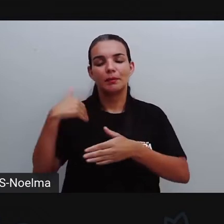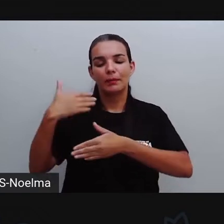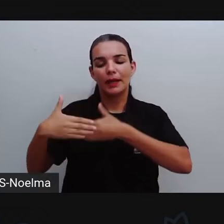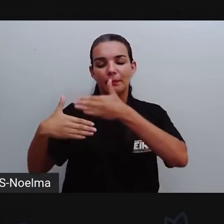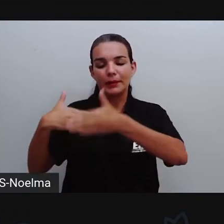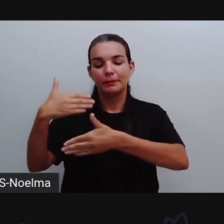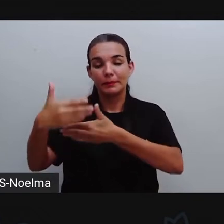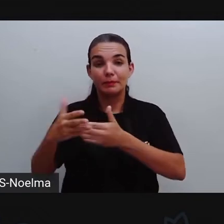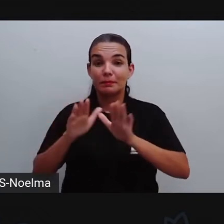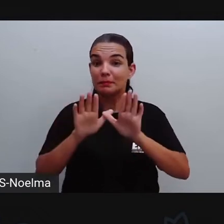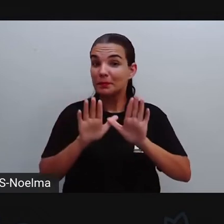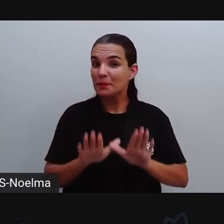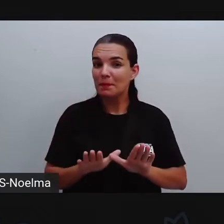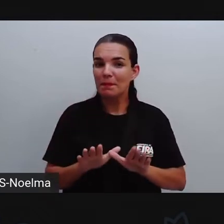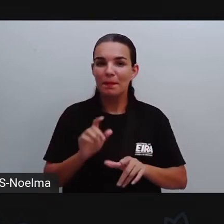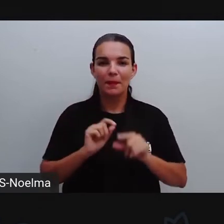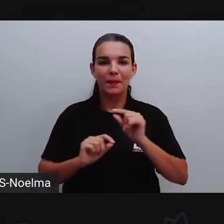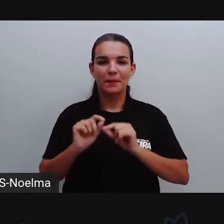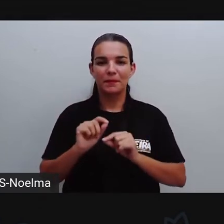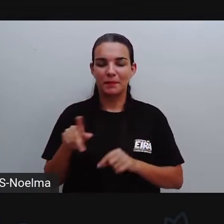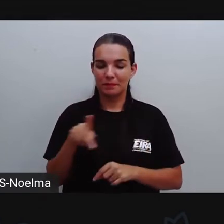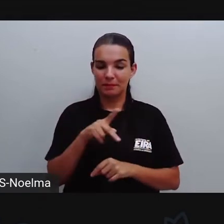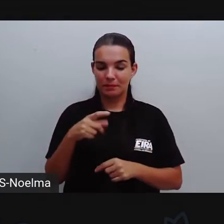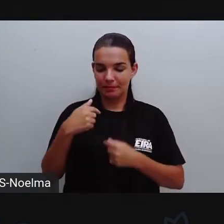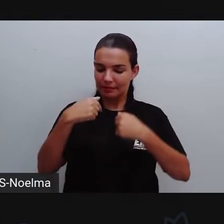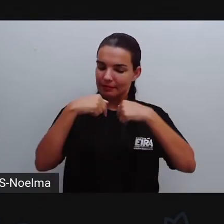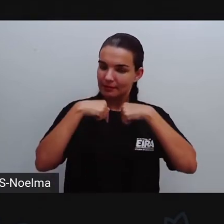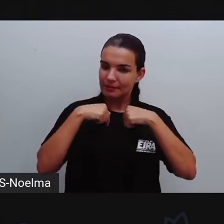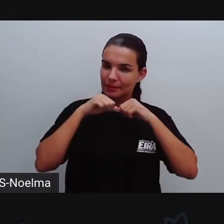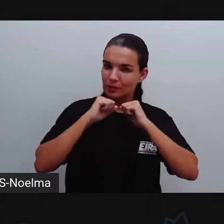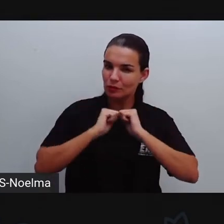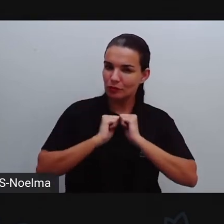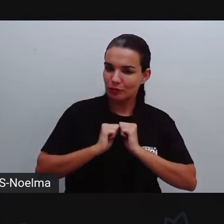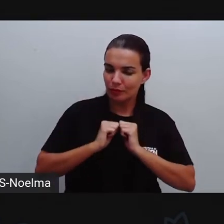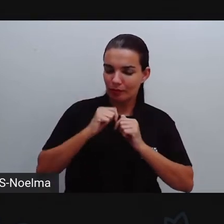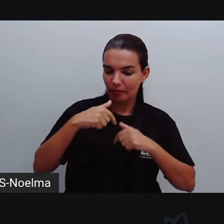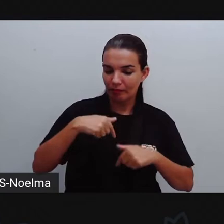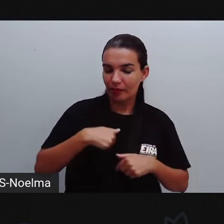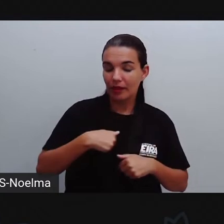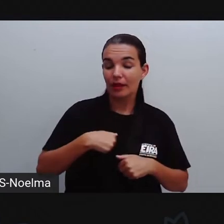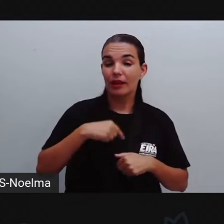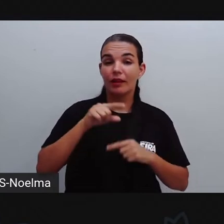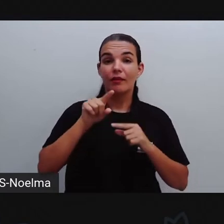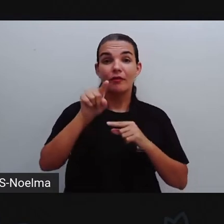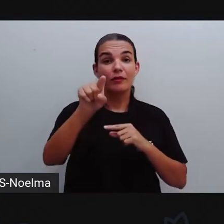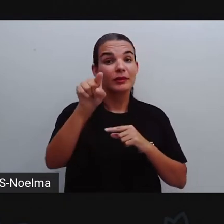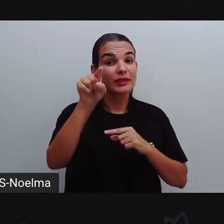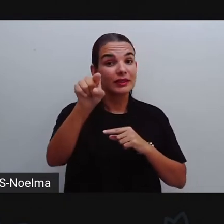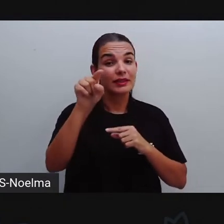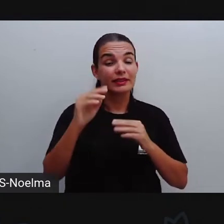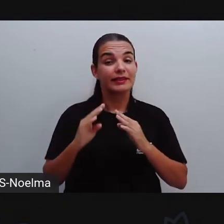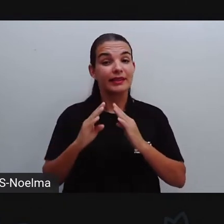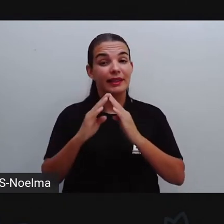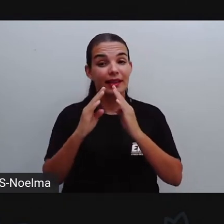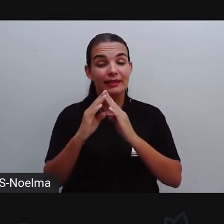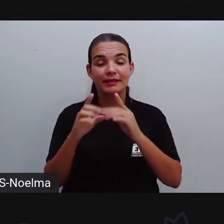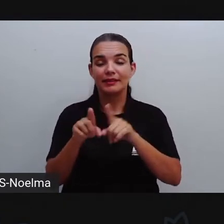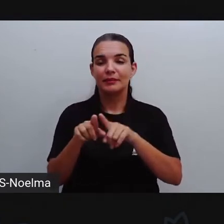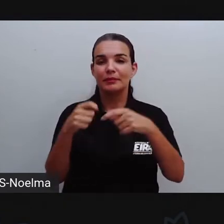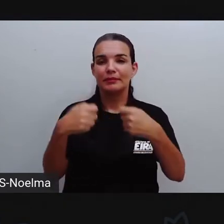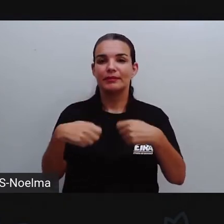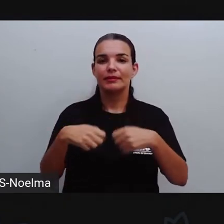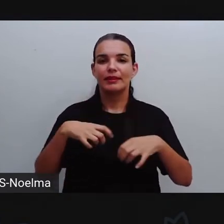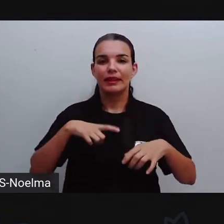mas para isso, além da pró estar aqui preparando as aulas, é preciso que você tenha muita atenção,